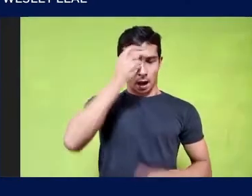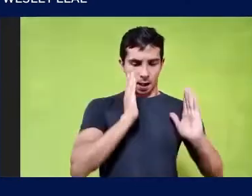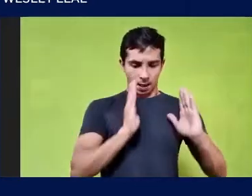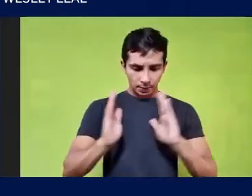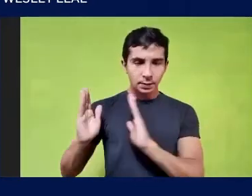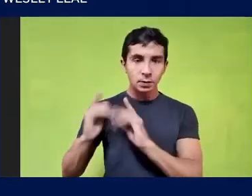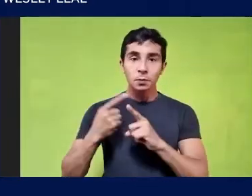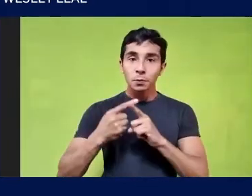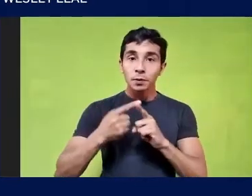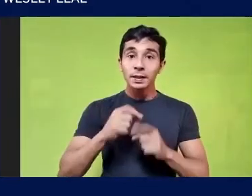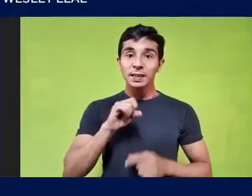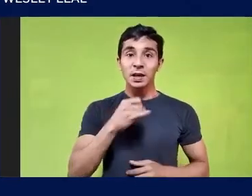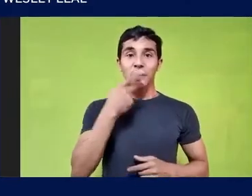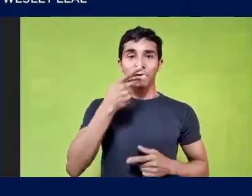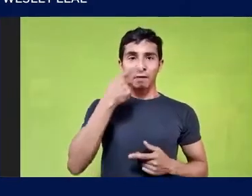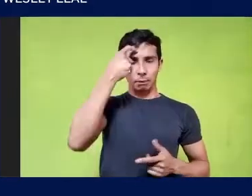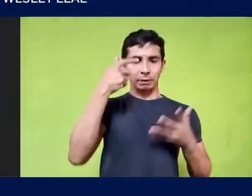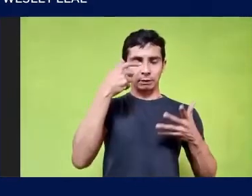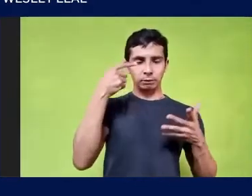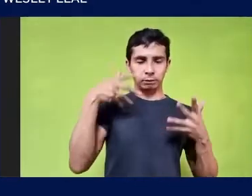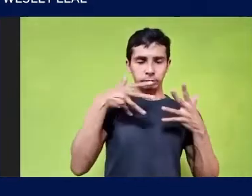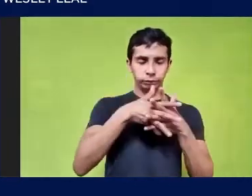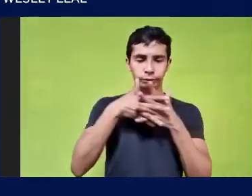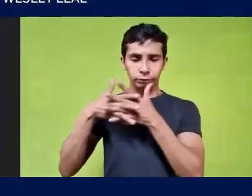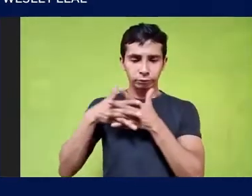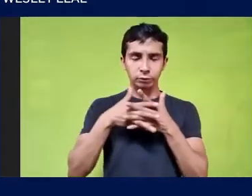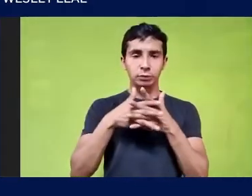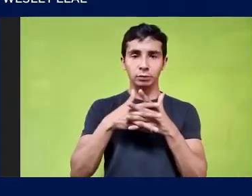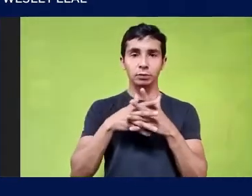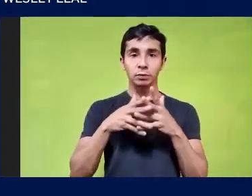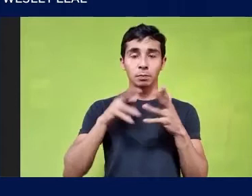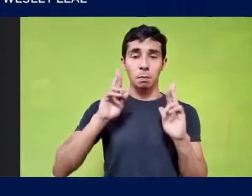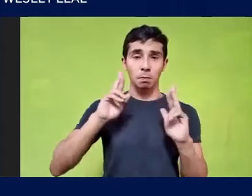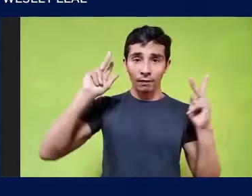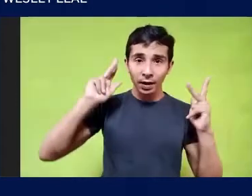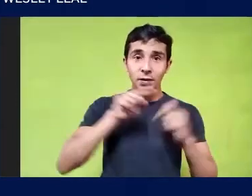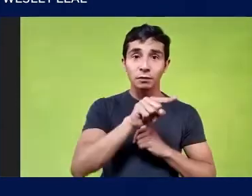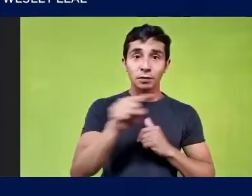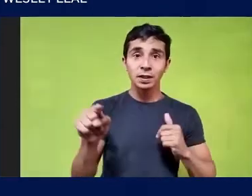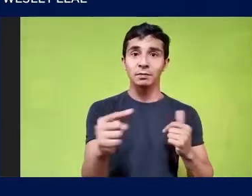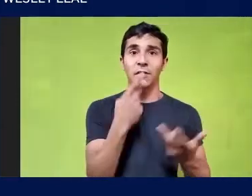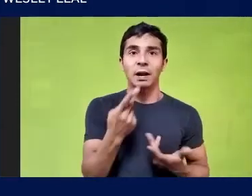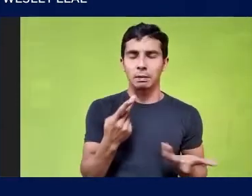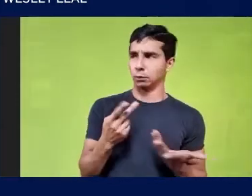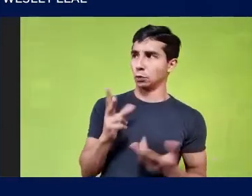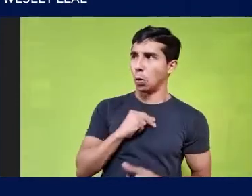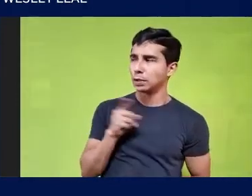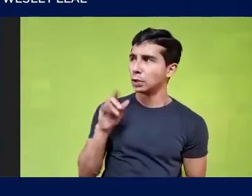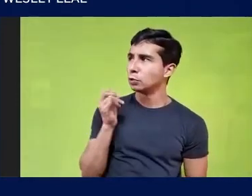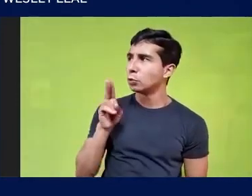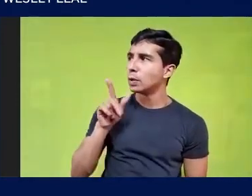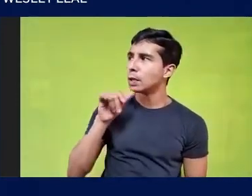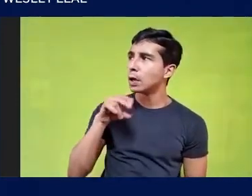vai descolar da razão Muitos de vocês Muitas de vocês Vão começar a dizer Gente, Juliana está louco Juliana está viajando Juliana